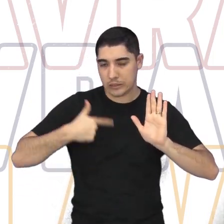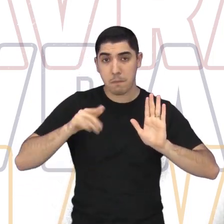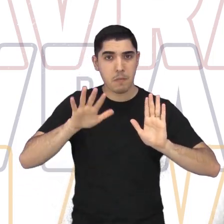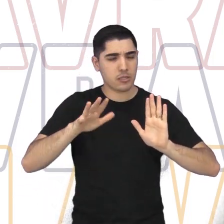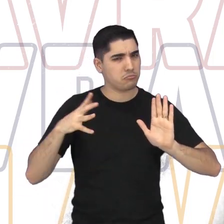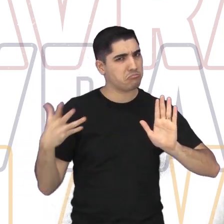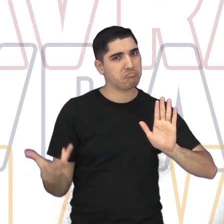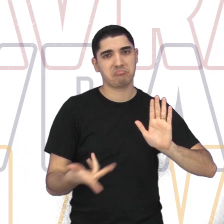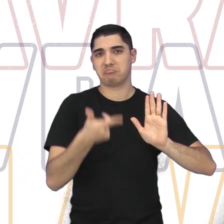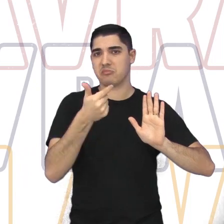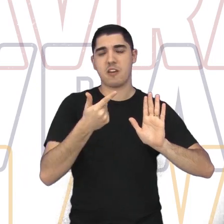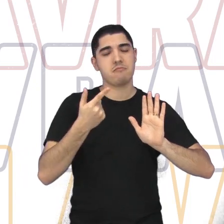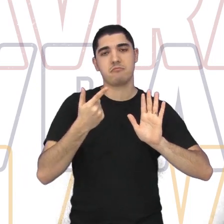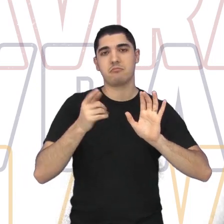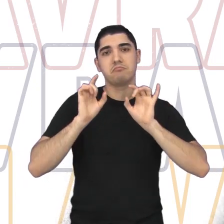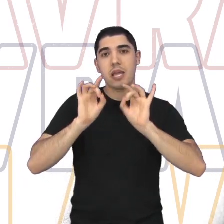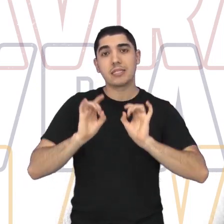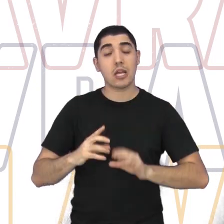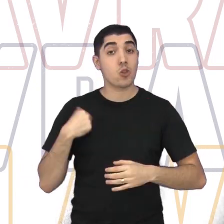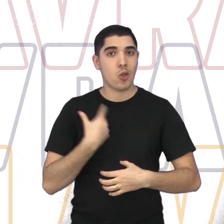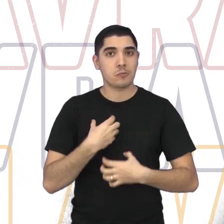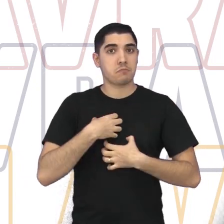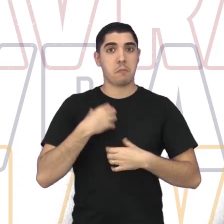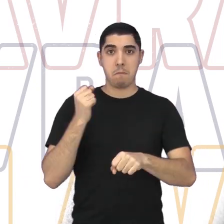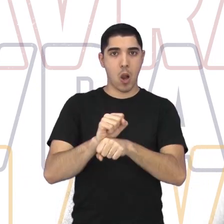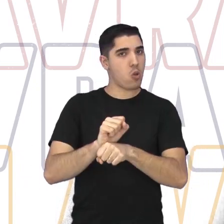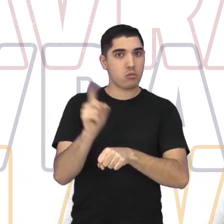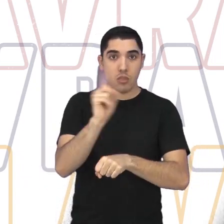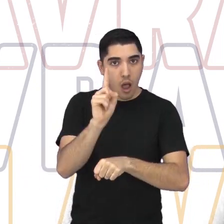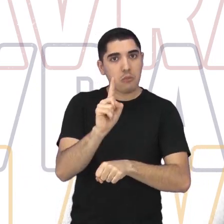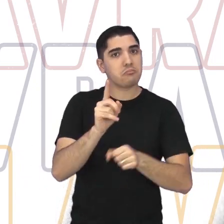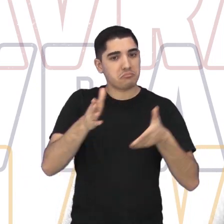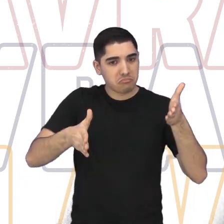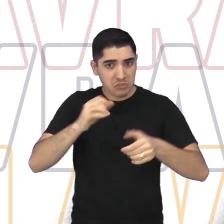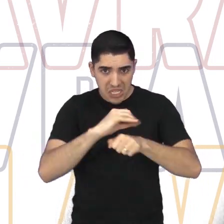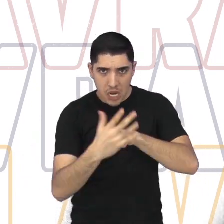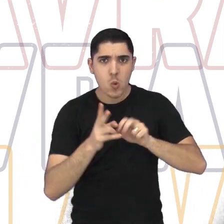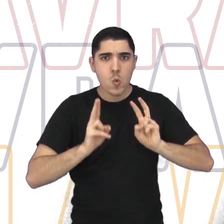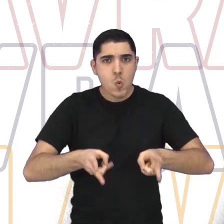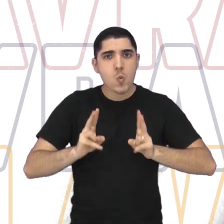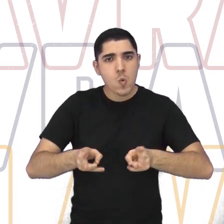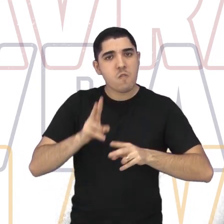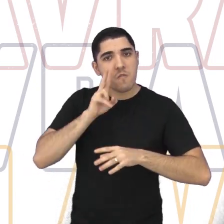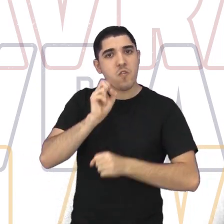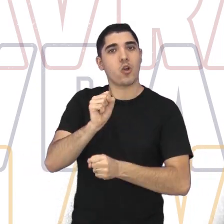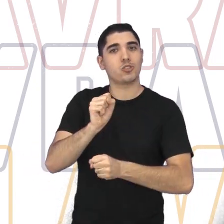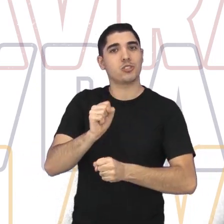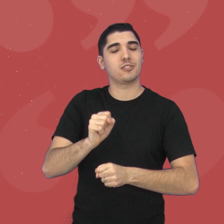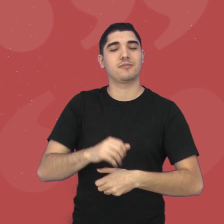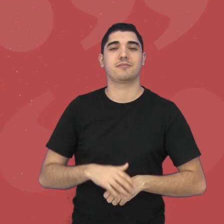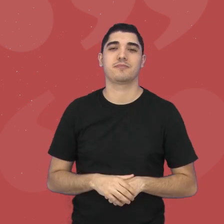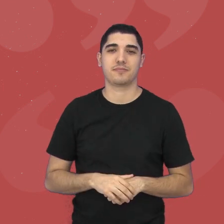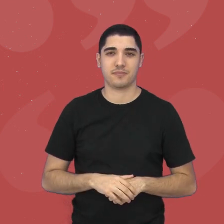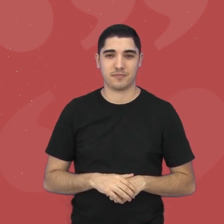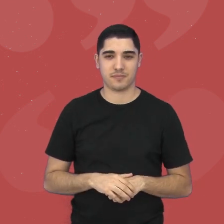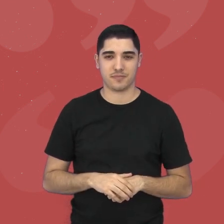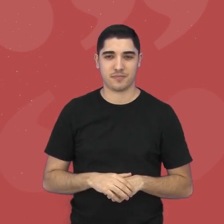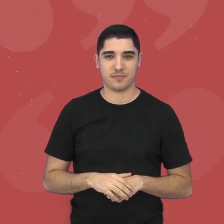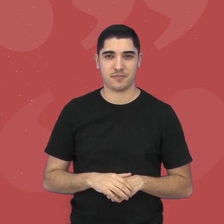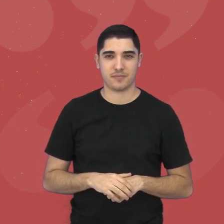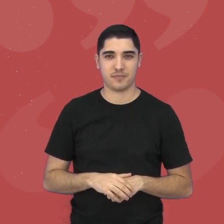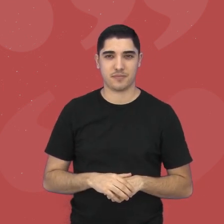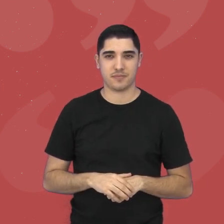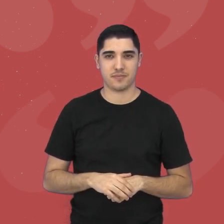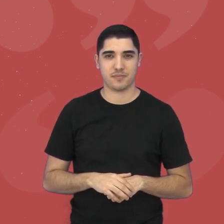muito produtivo e valioso. A gente realmente não parou. A gente continuou firmes e fortes. Qual é o